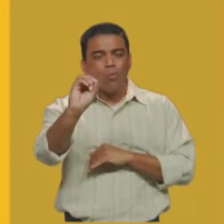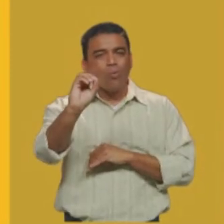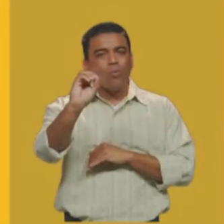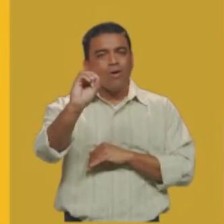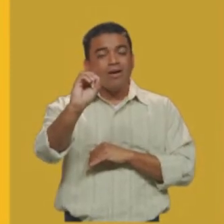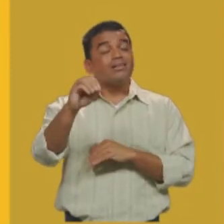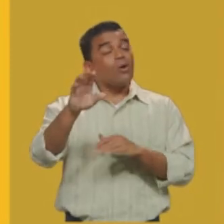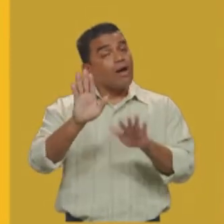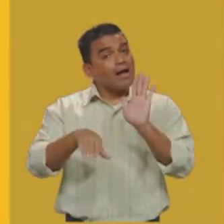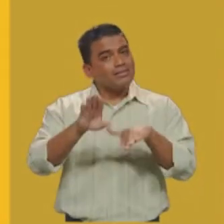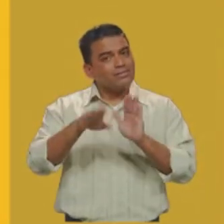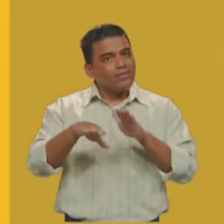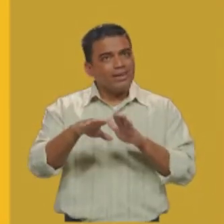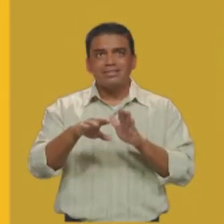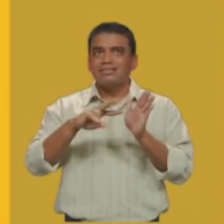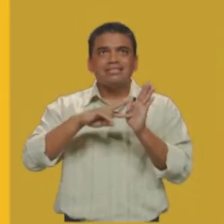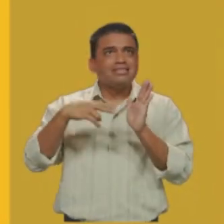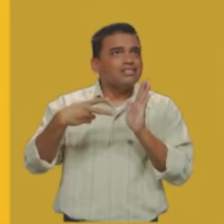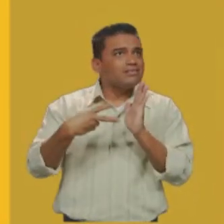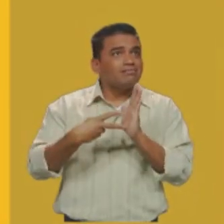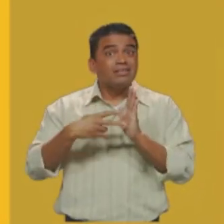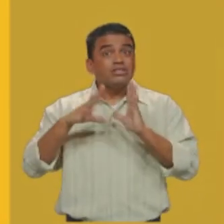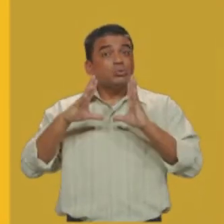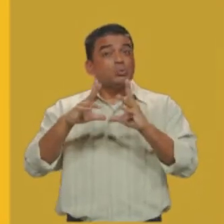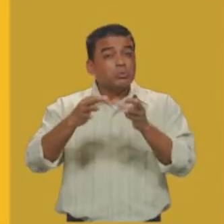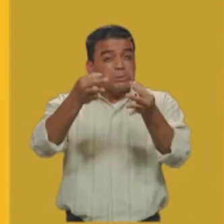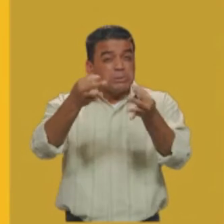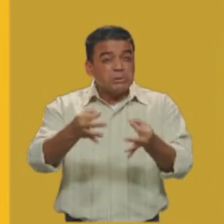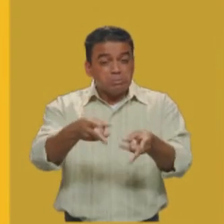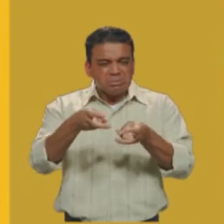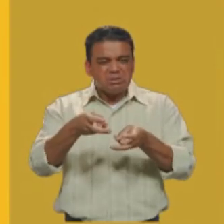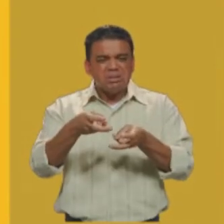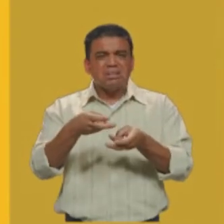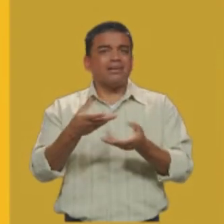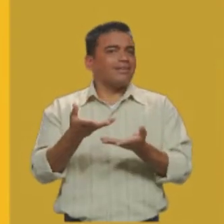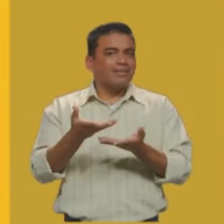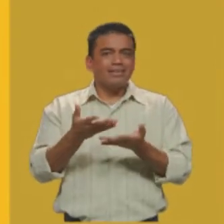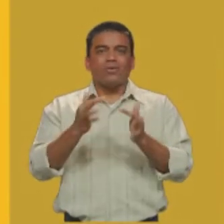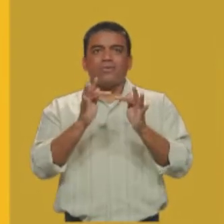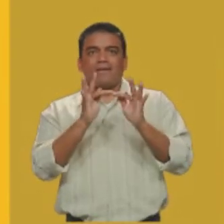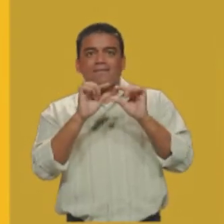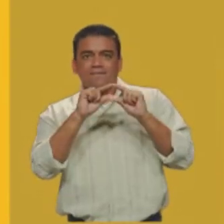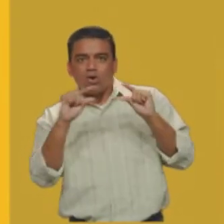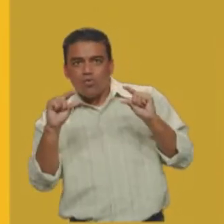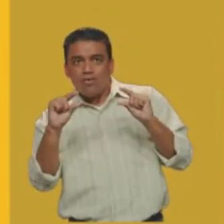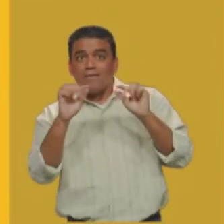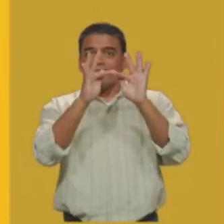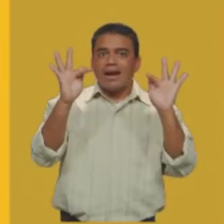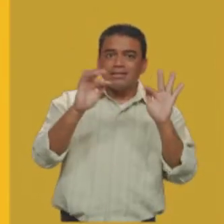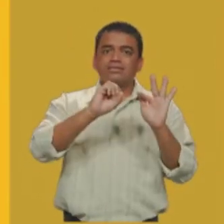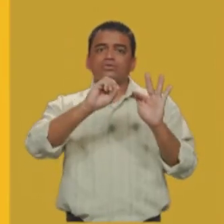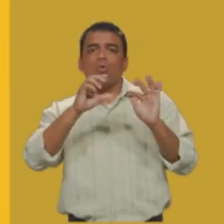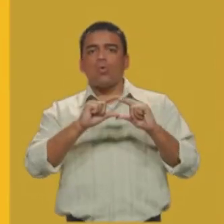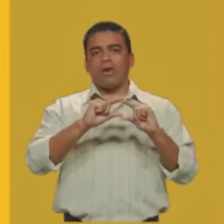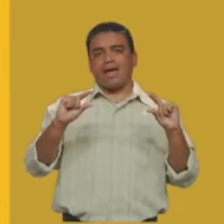vezes não tem sentido completo. Então, nem sempre é uma frase, é uma oração. Nem